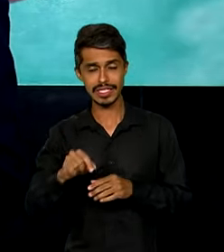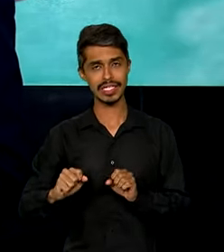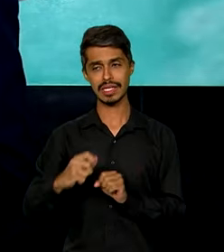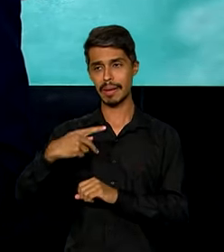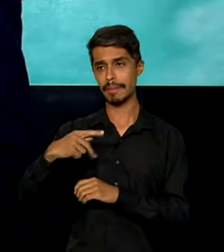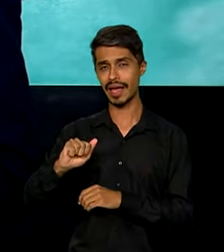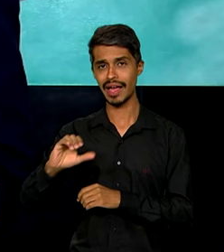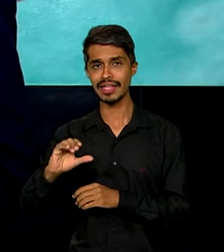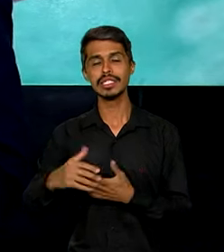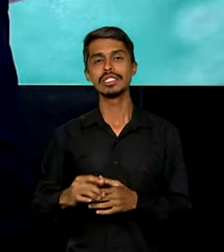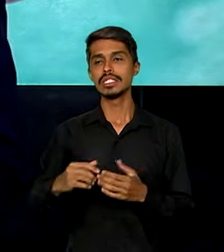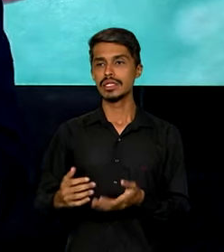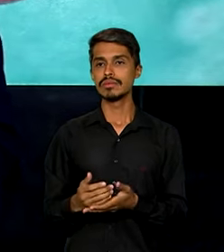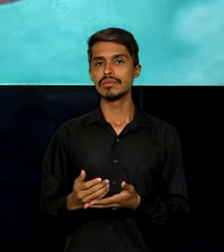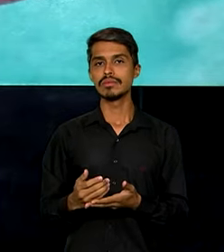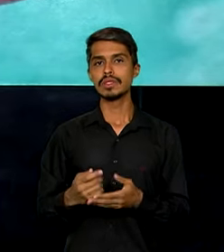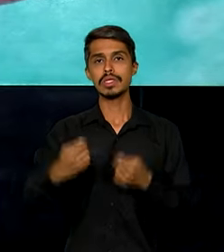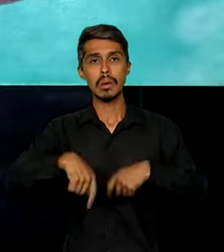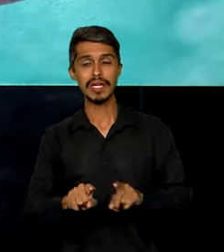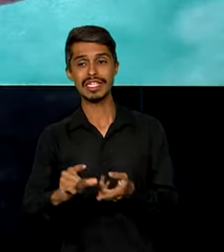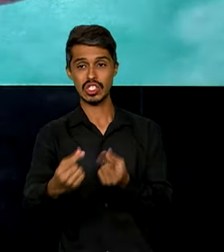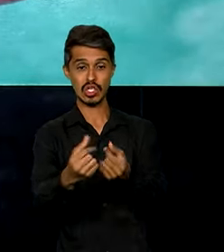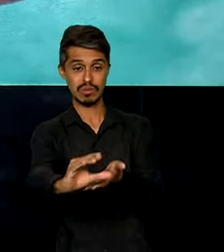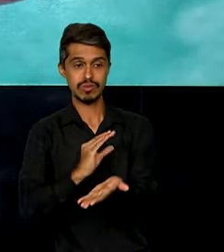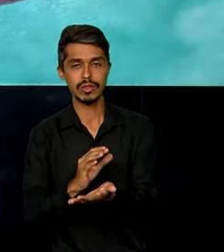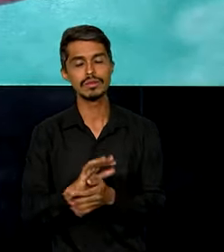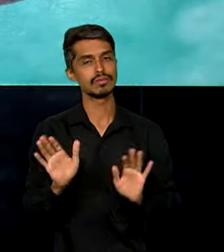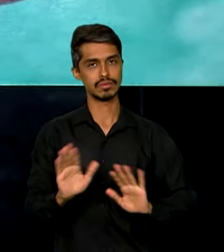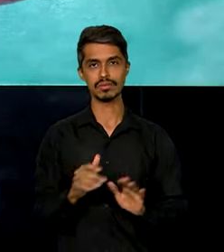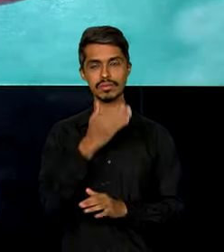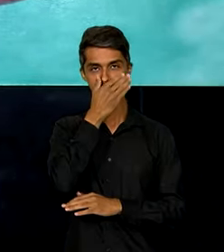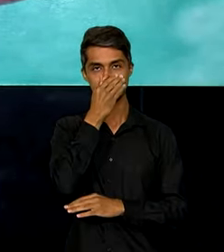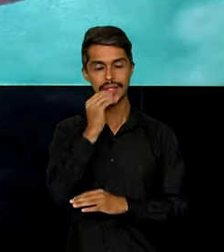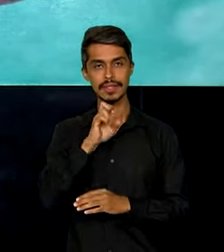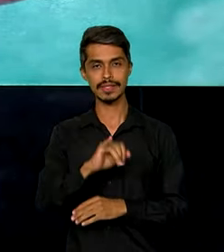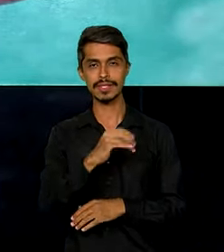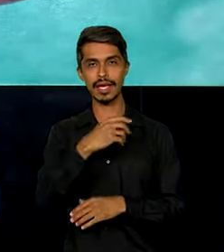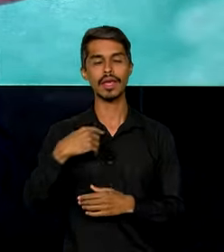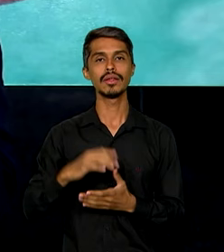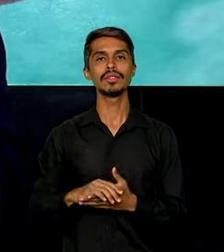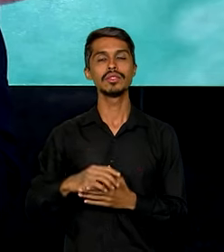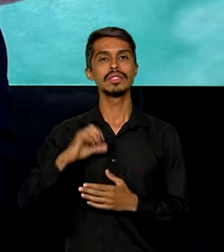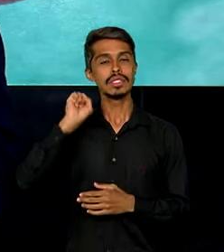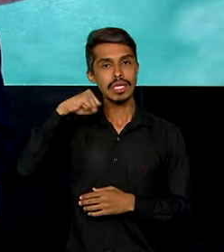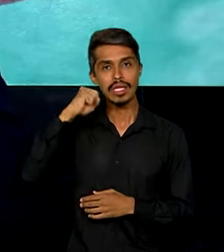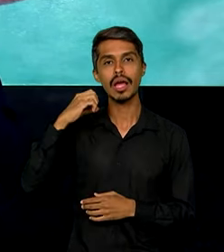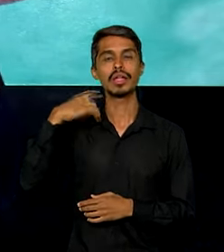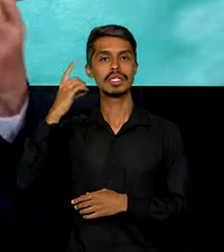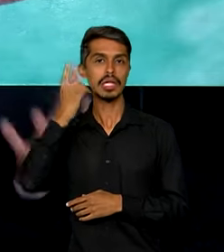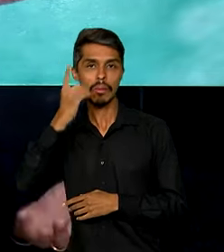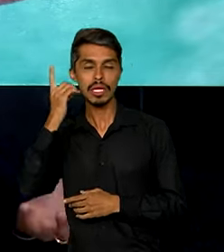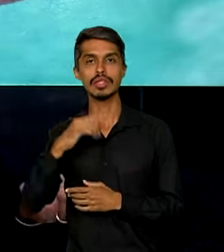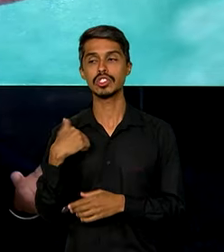depende da sua execução das emendas. Se os parlamentares, senadores e deputados, que